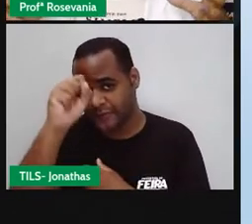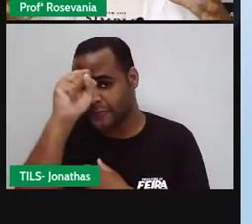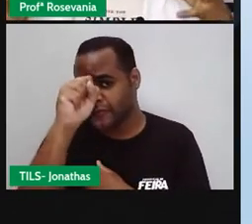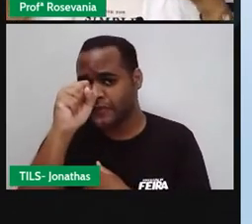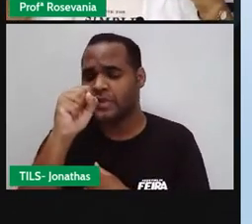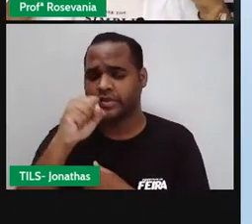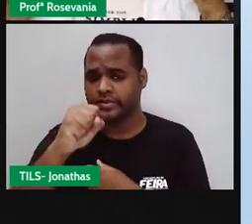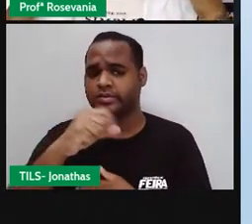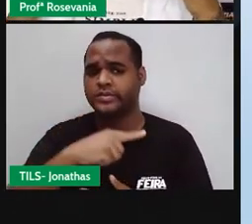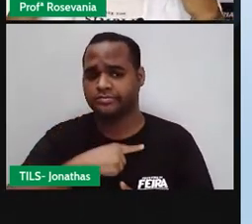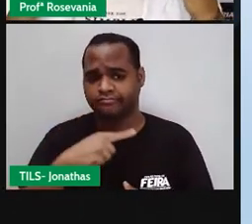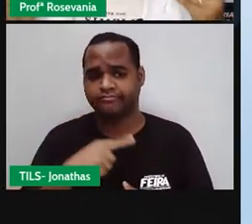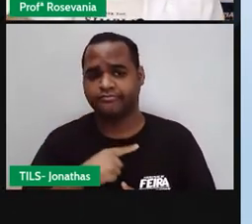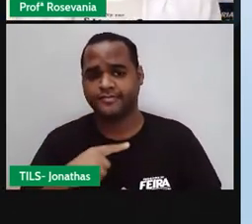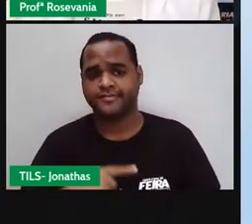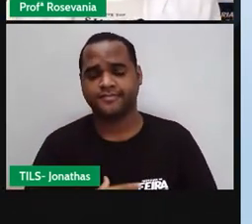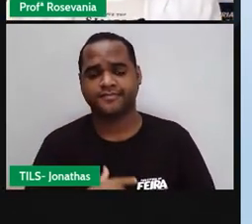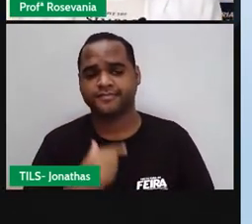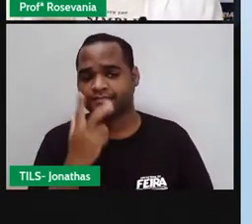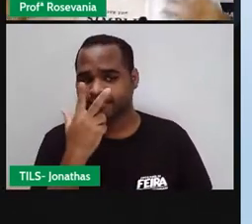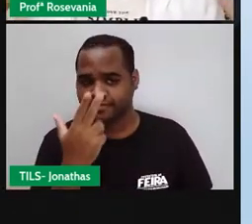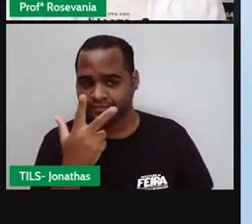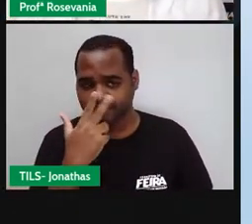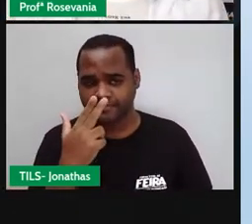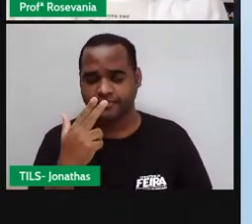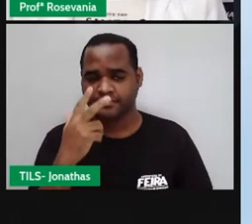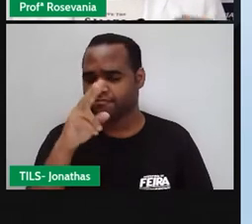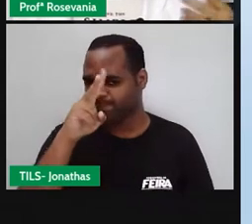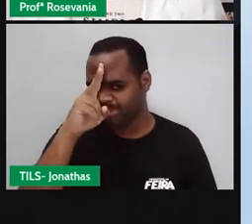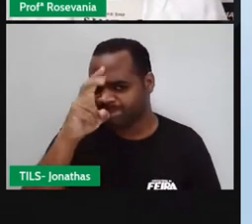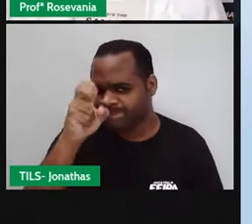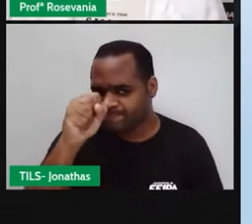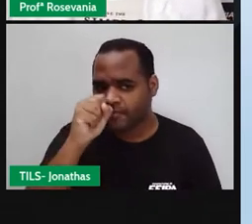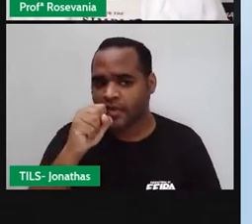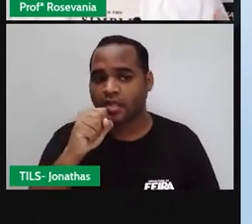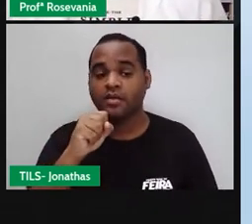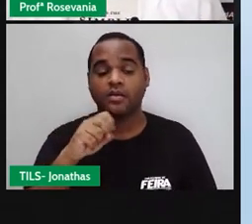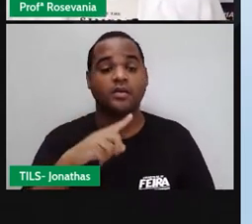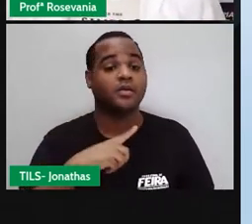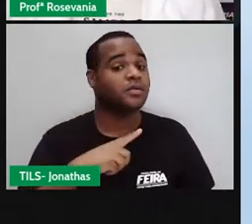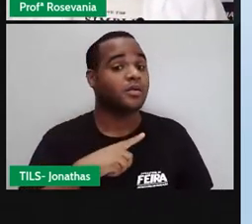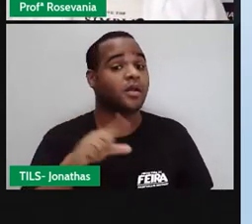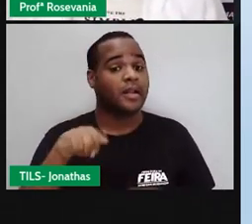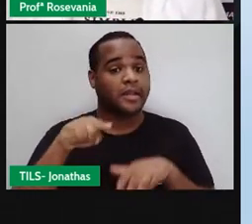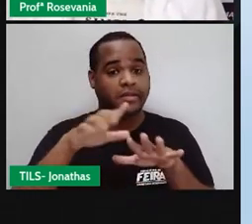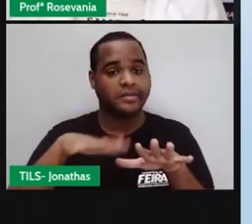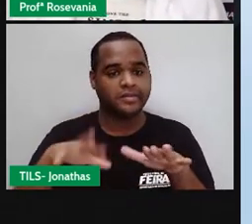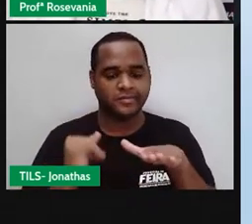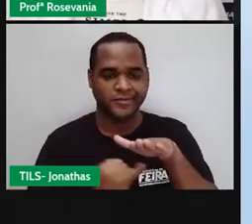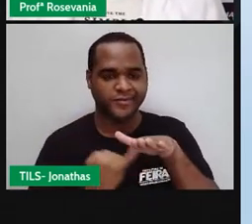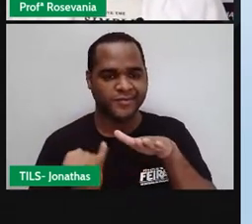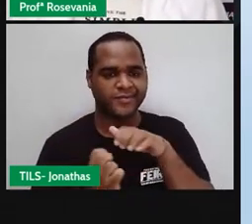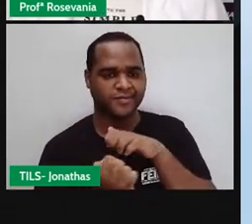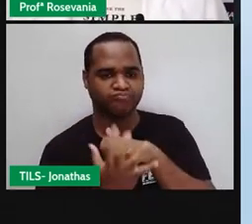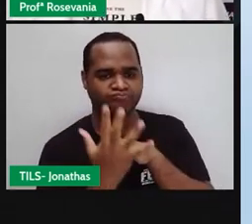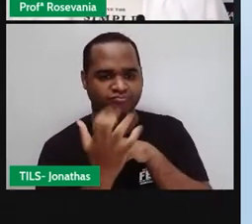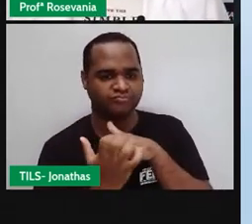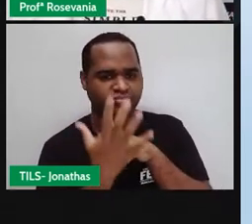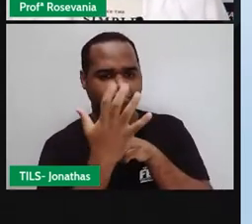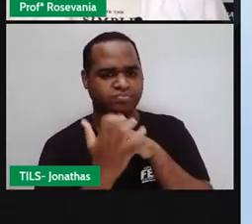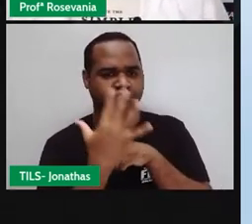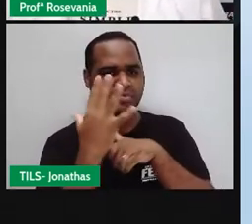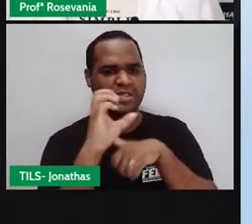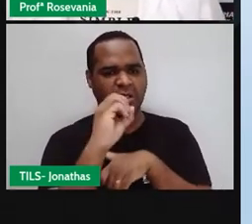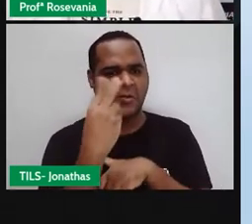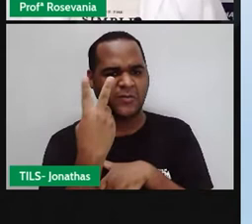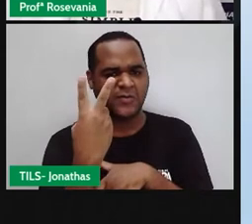muito, digamos assim, irritante desses gases, desses produtos que vão sendo lançados na atmosfera. Então, viver